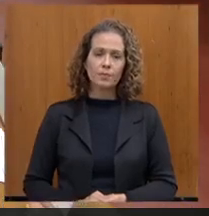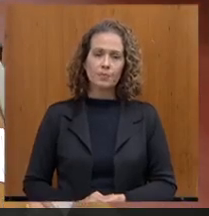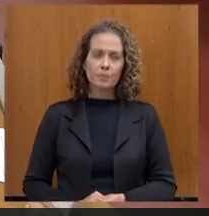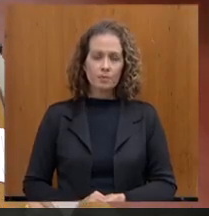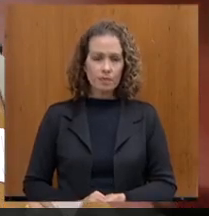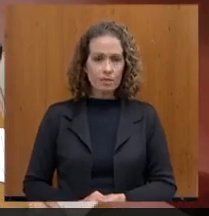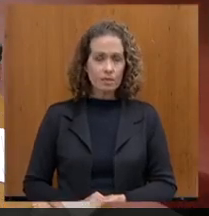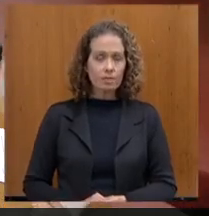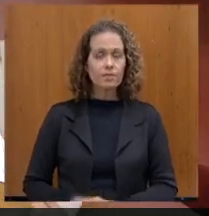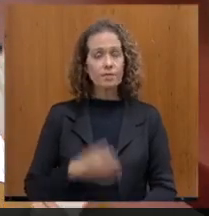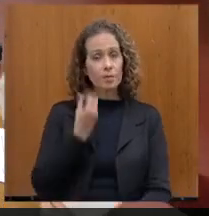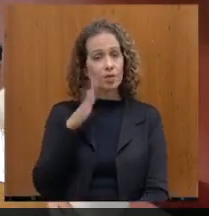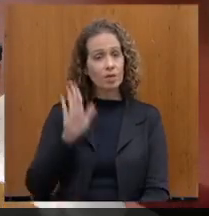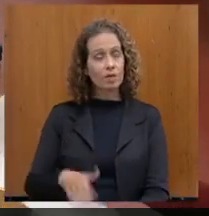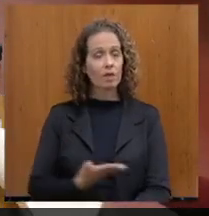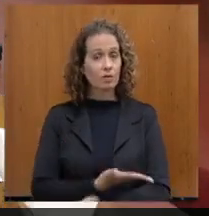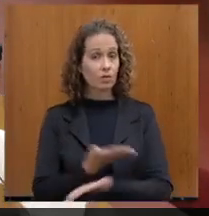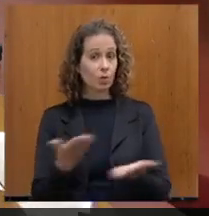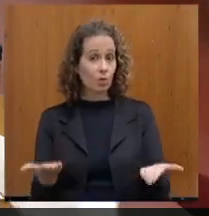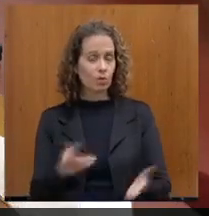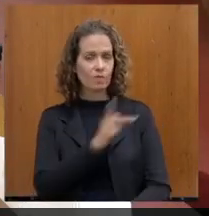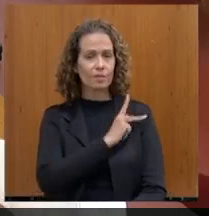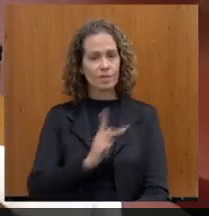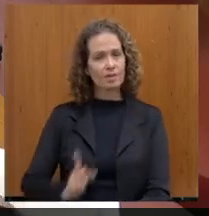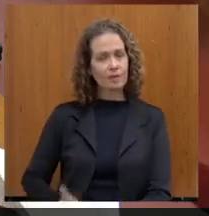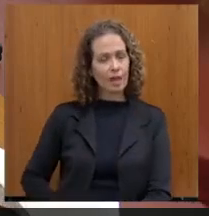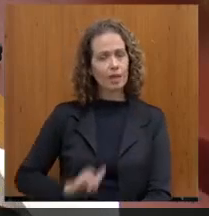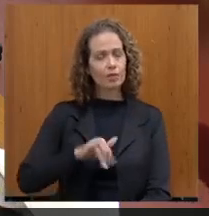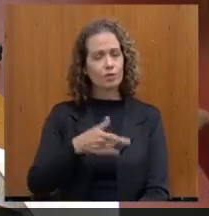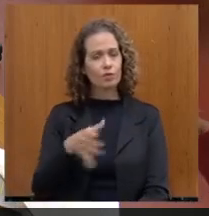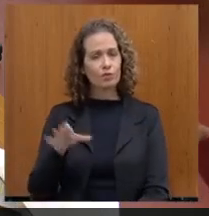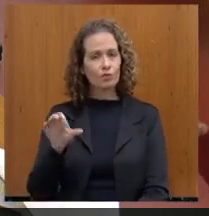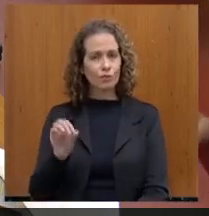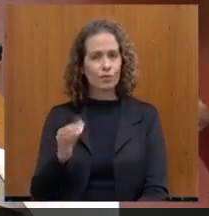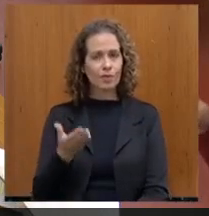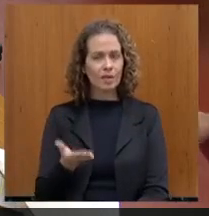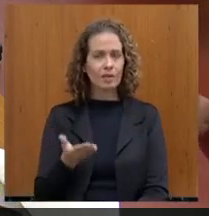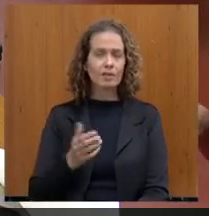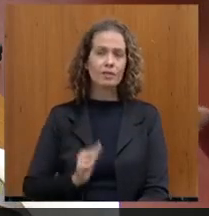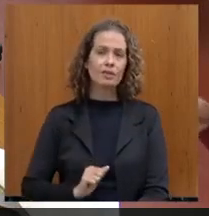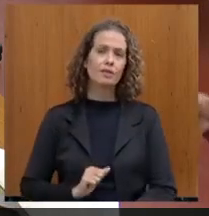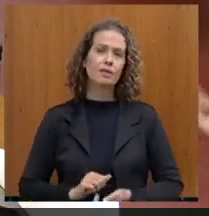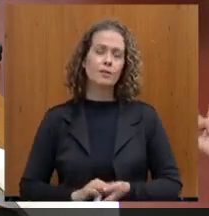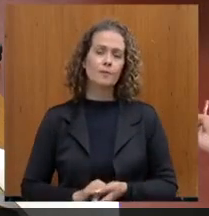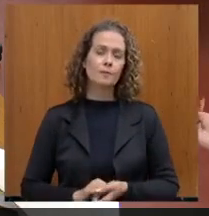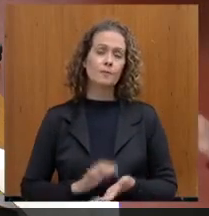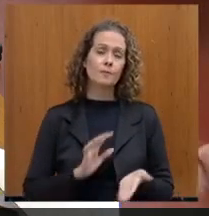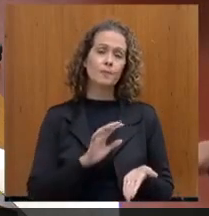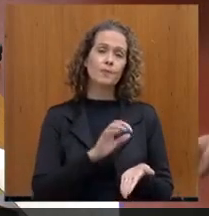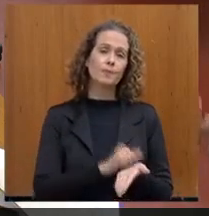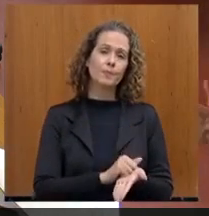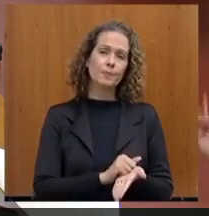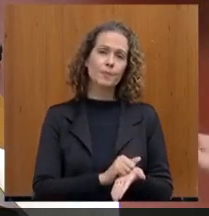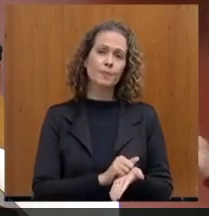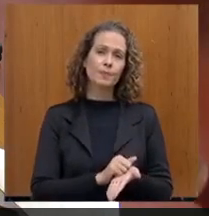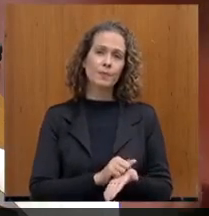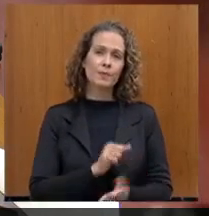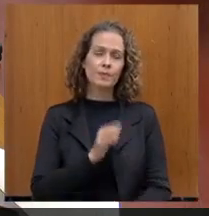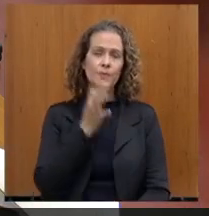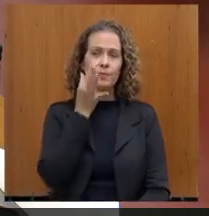Boa tarde a todos. Nosso presidente João Magalhães. Deputado, registro também e agradeço a presença. Deputado Bartô.